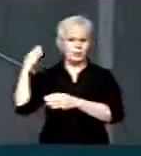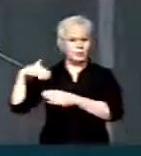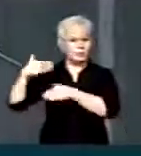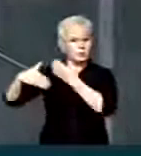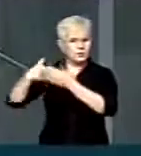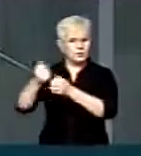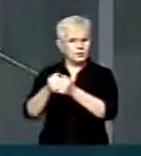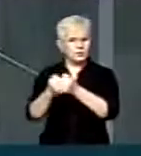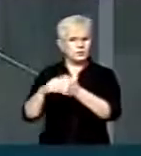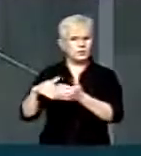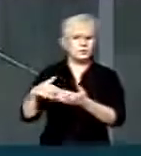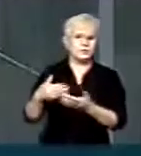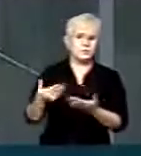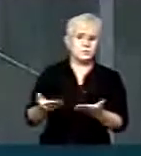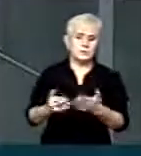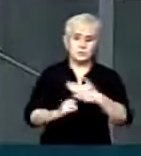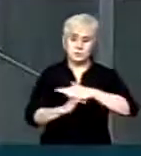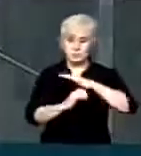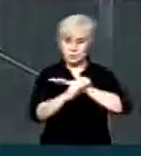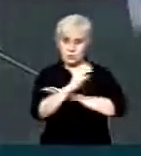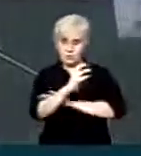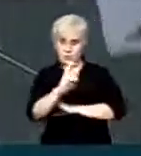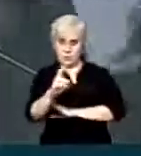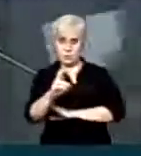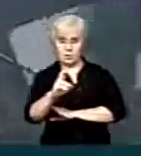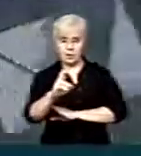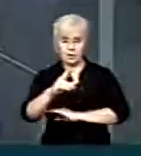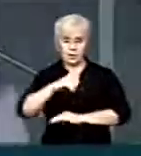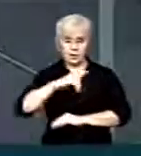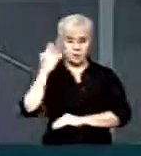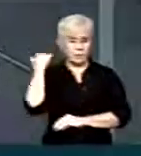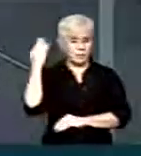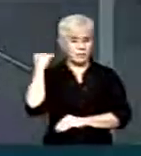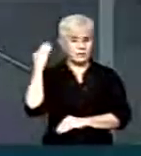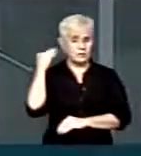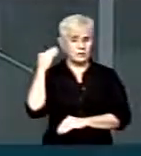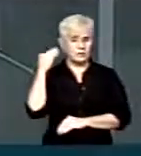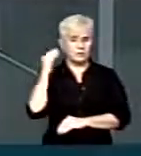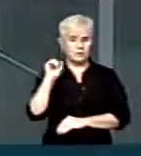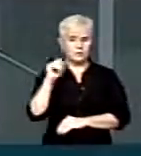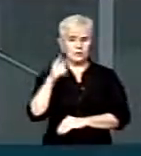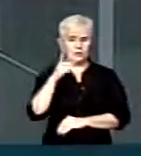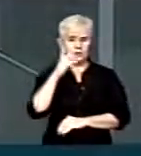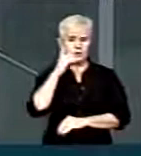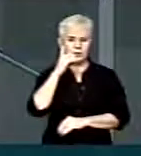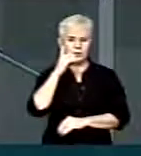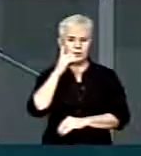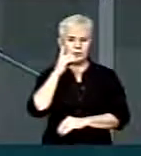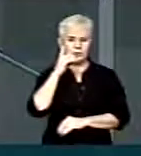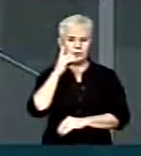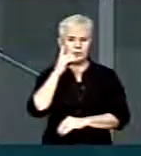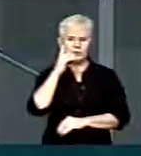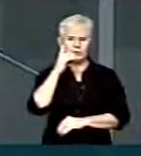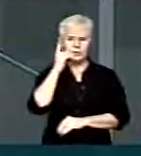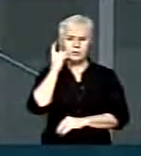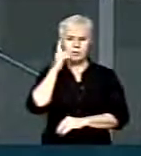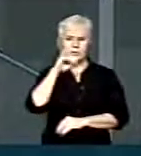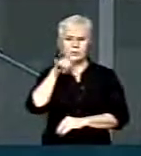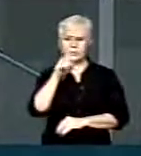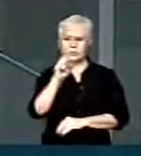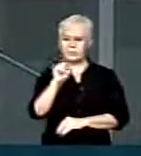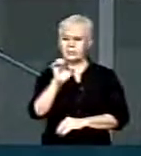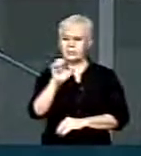presidente Lula A Petrobras chegou a ser prometida pelo ex-parlamentar José Serra para ser